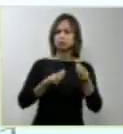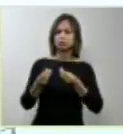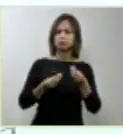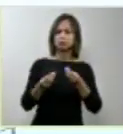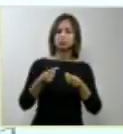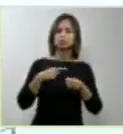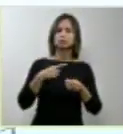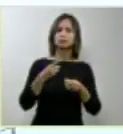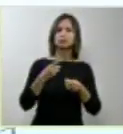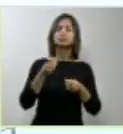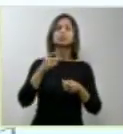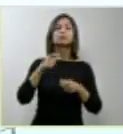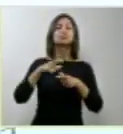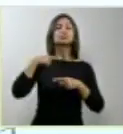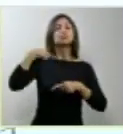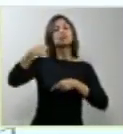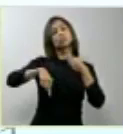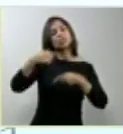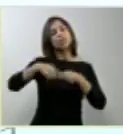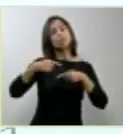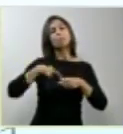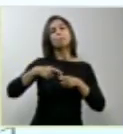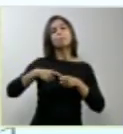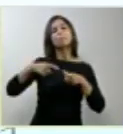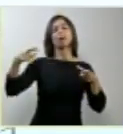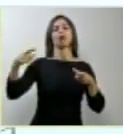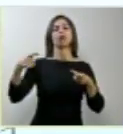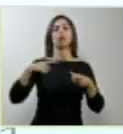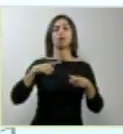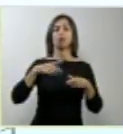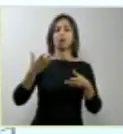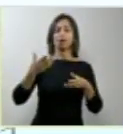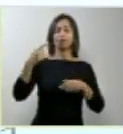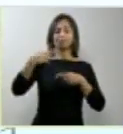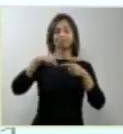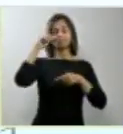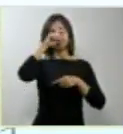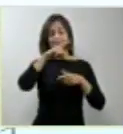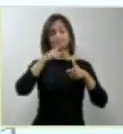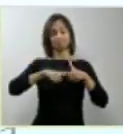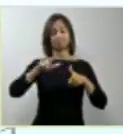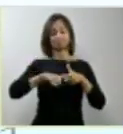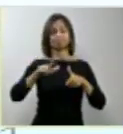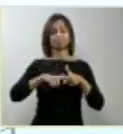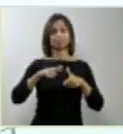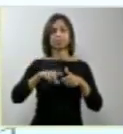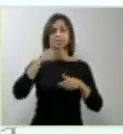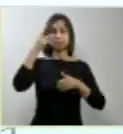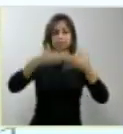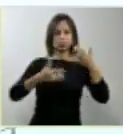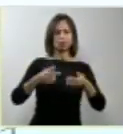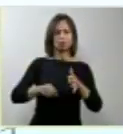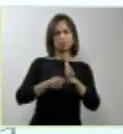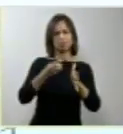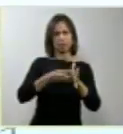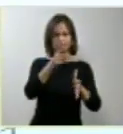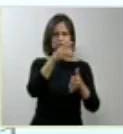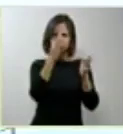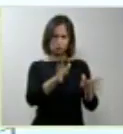um dilema até um pouco maior que o dilema hamletiano, que vossa excelência citou várias vezes durante a reunião de hoje.